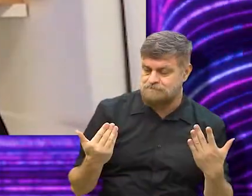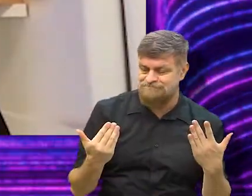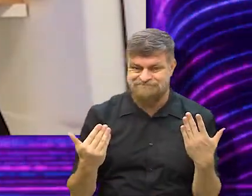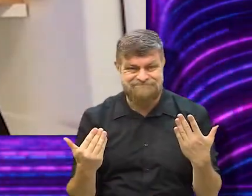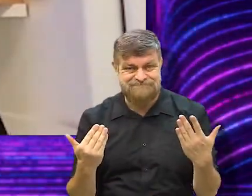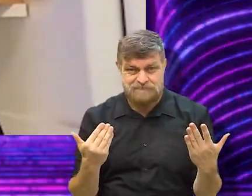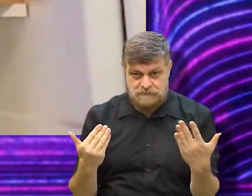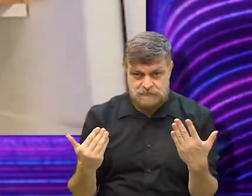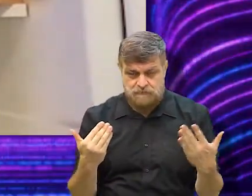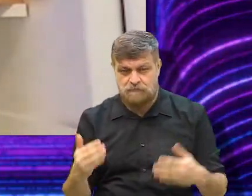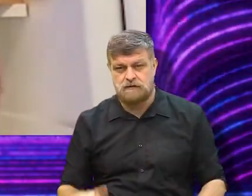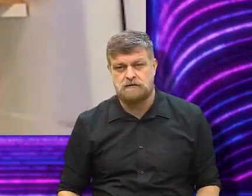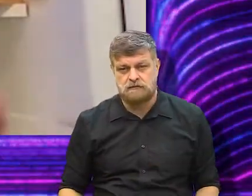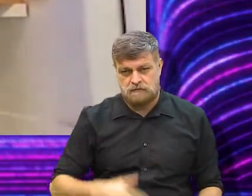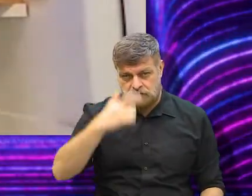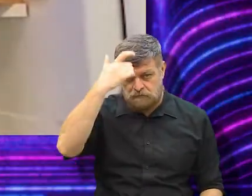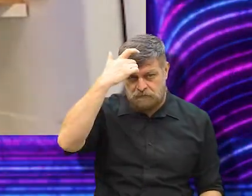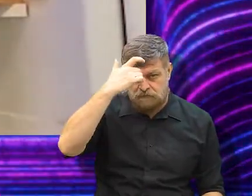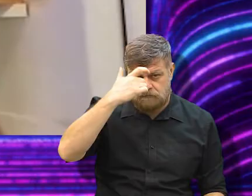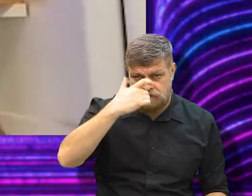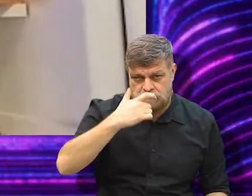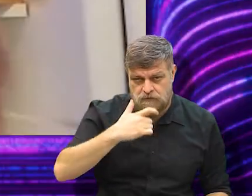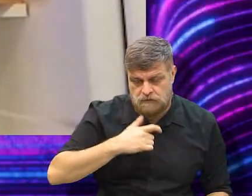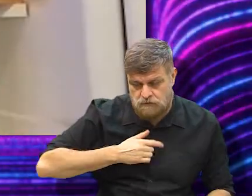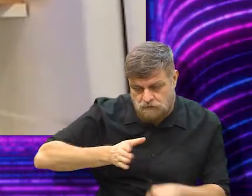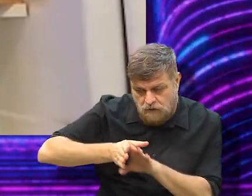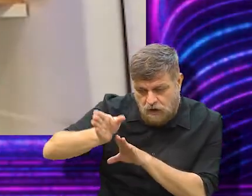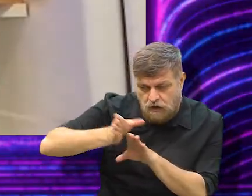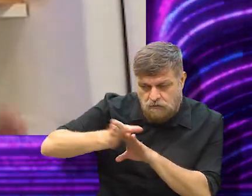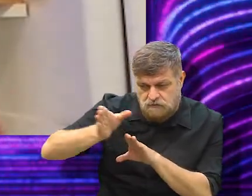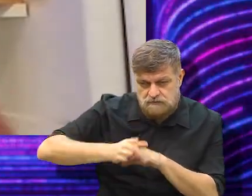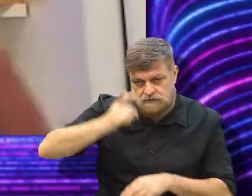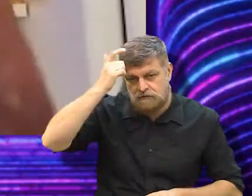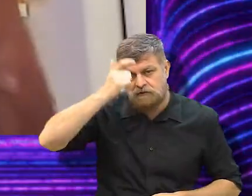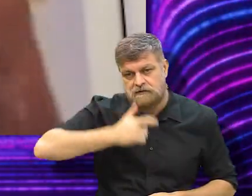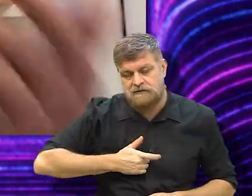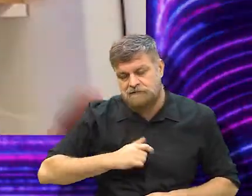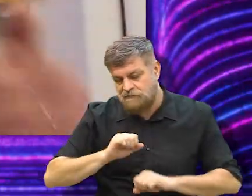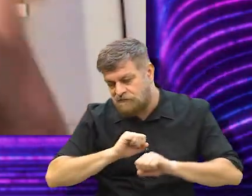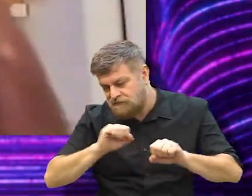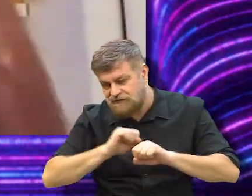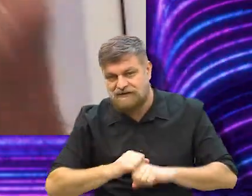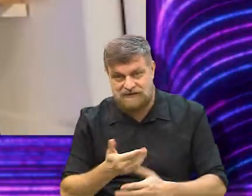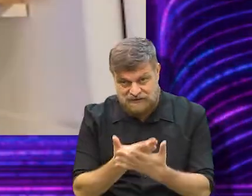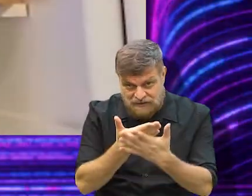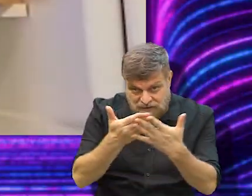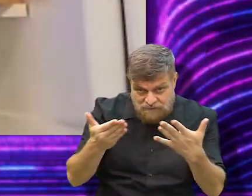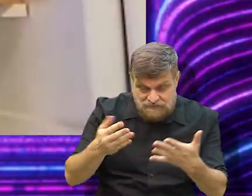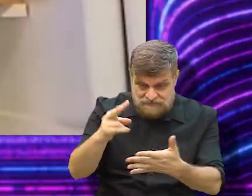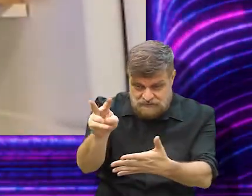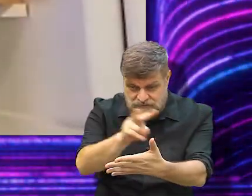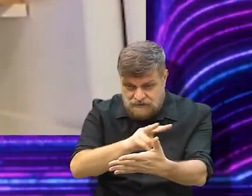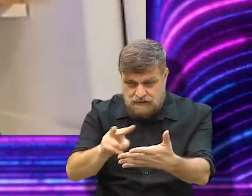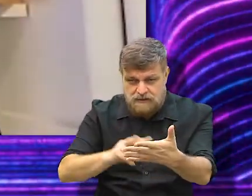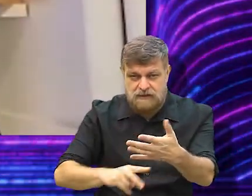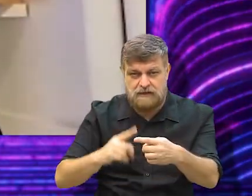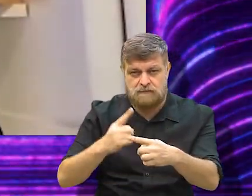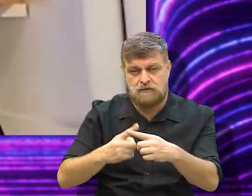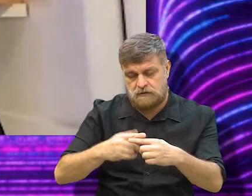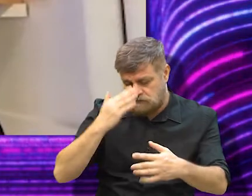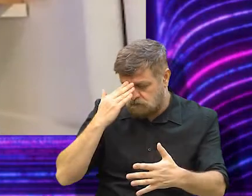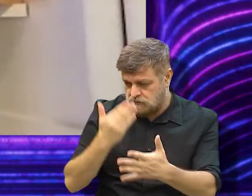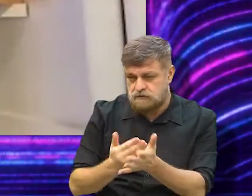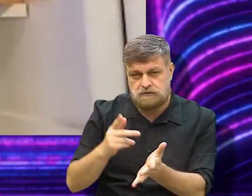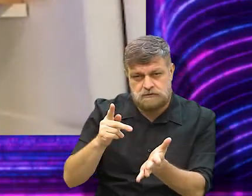motiva o romance. Então, eu indico, eu, como autor, adoraria, quero que vocês, leitores, deem, porque,